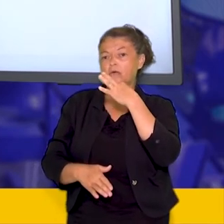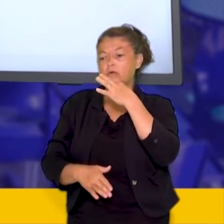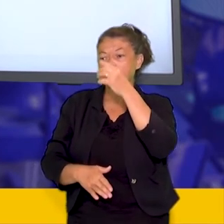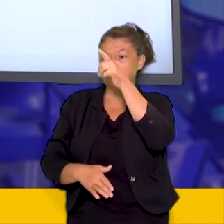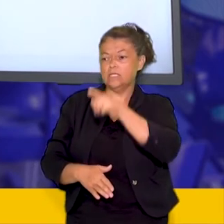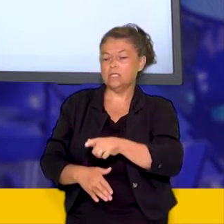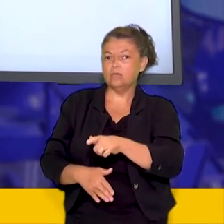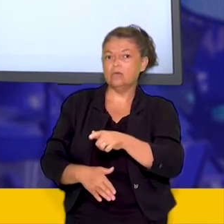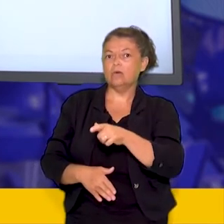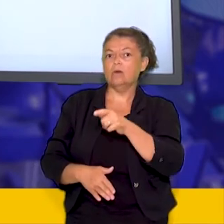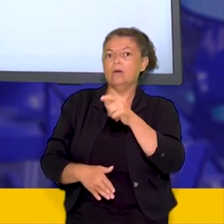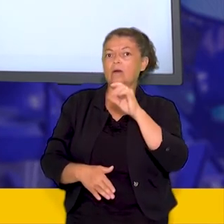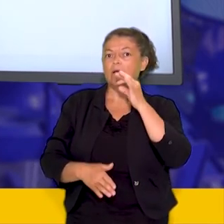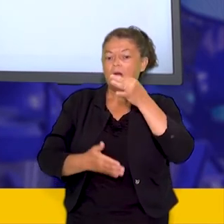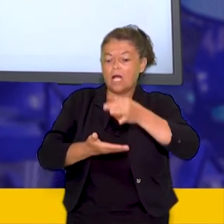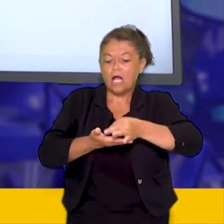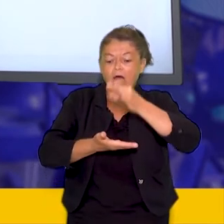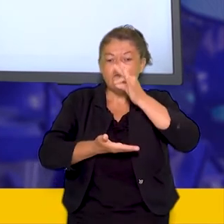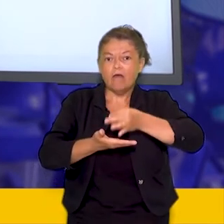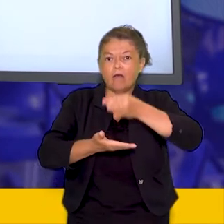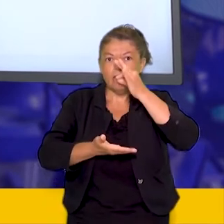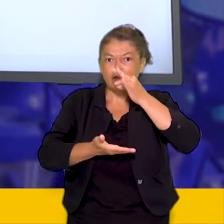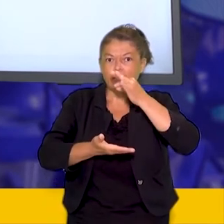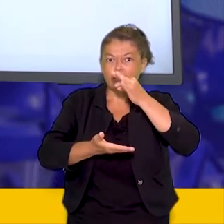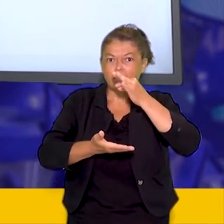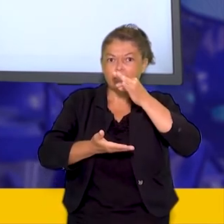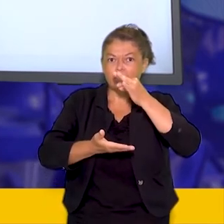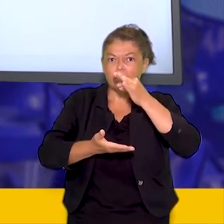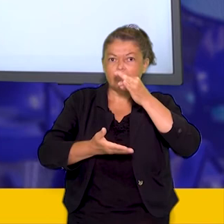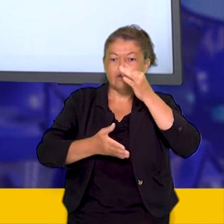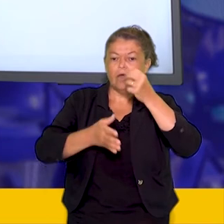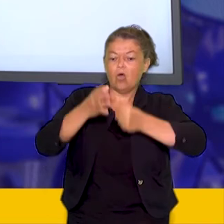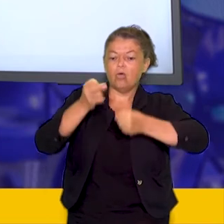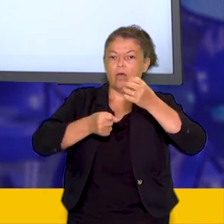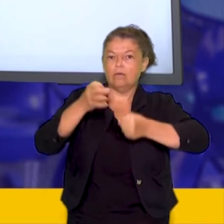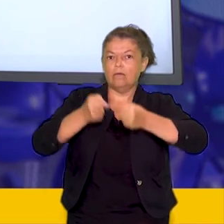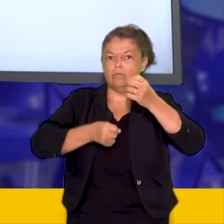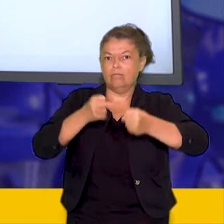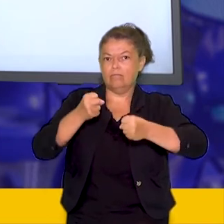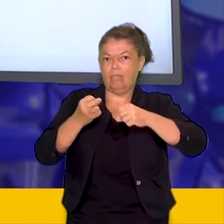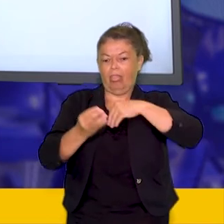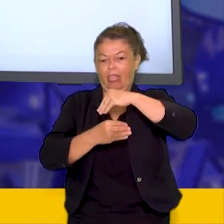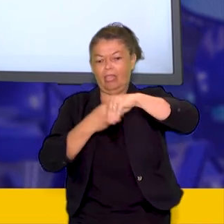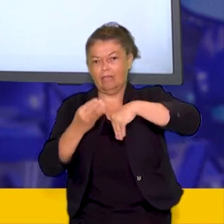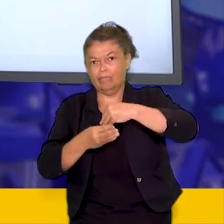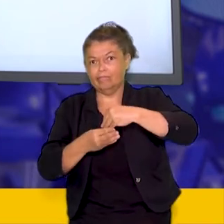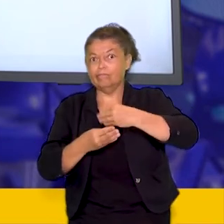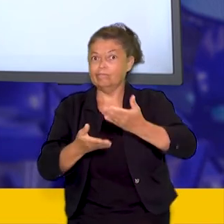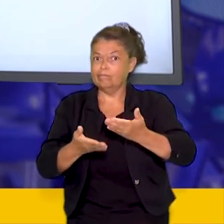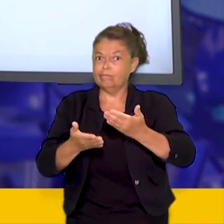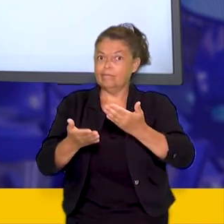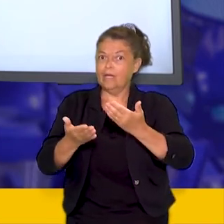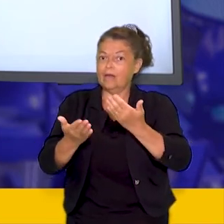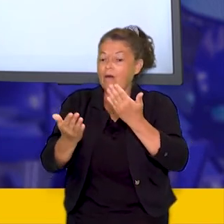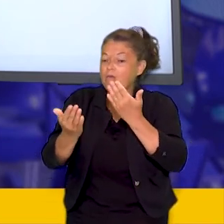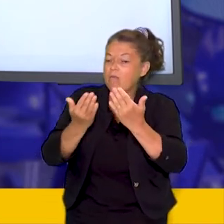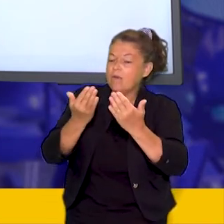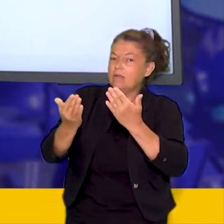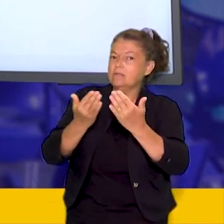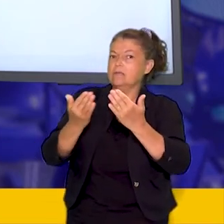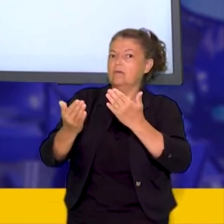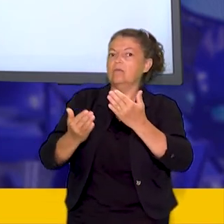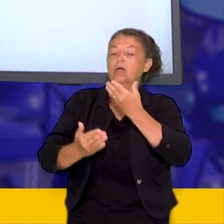O voto de cabresto é a figura central dessa história foram os coronéis elite